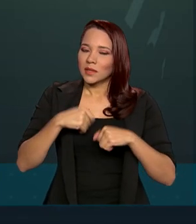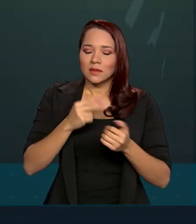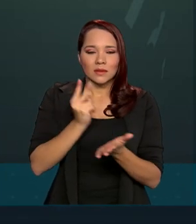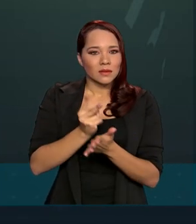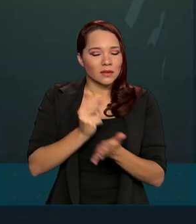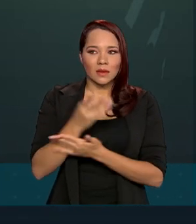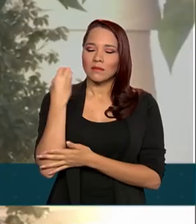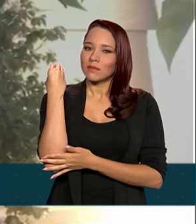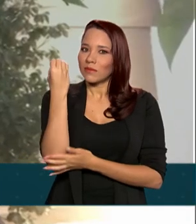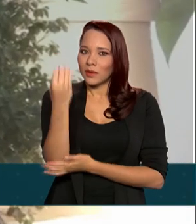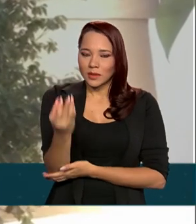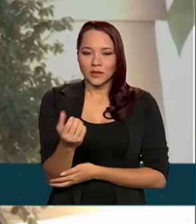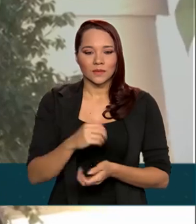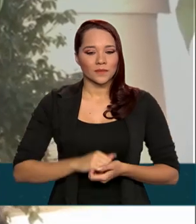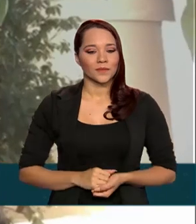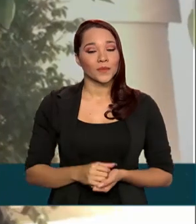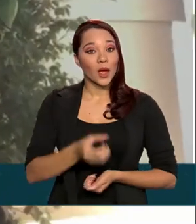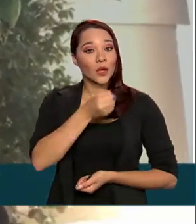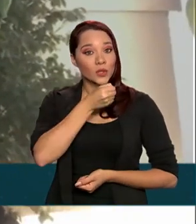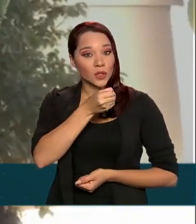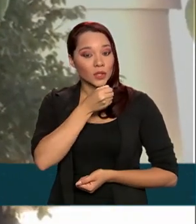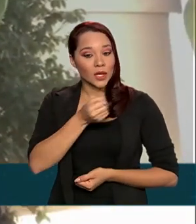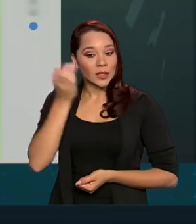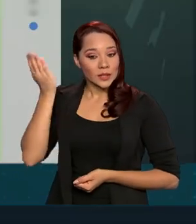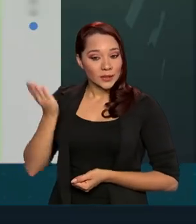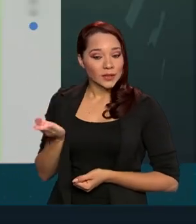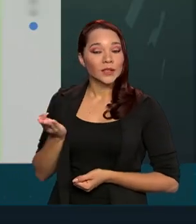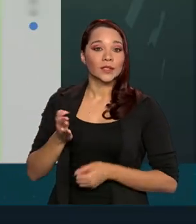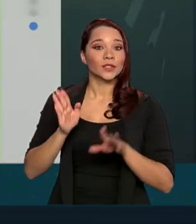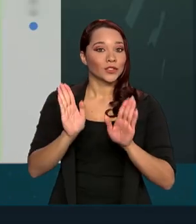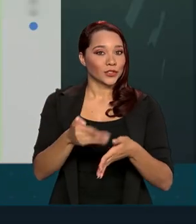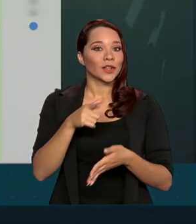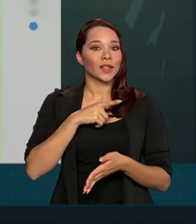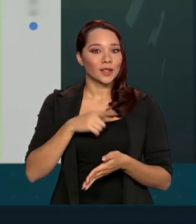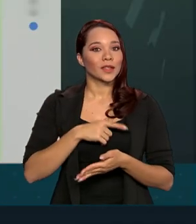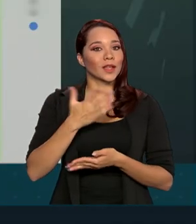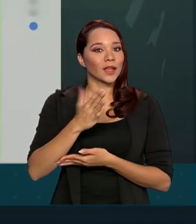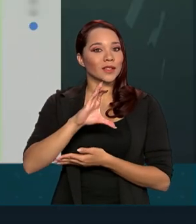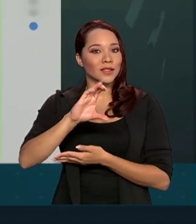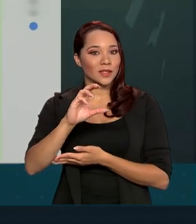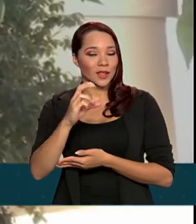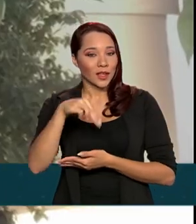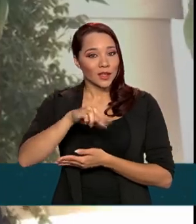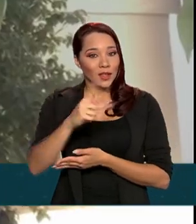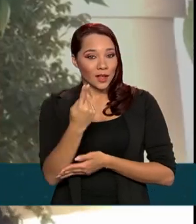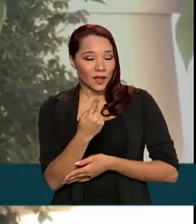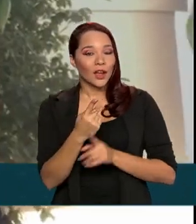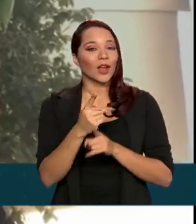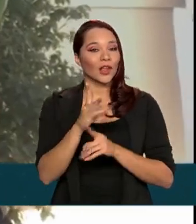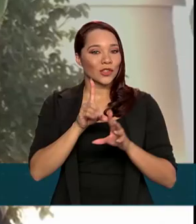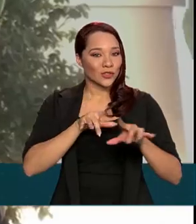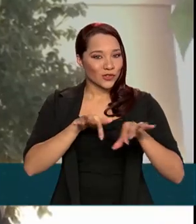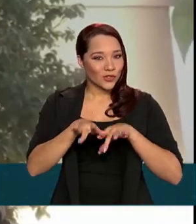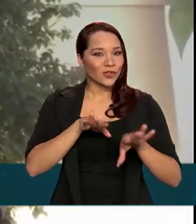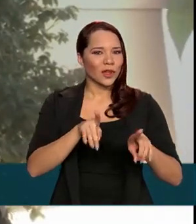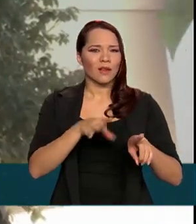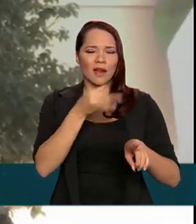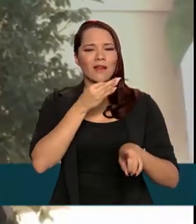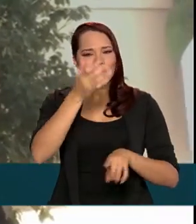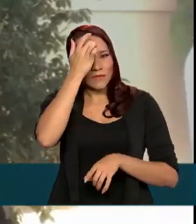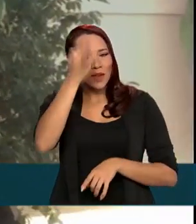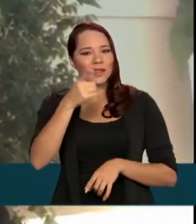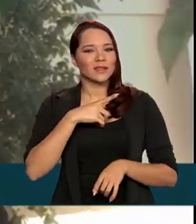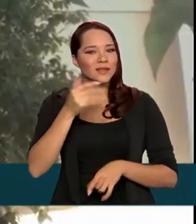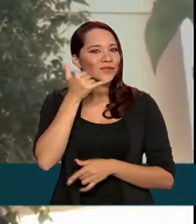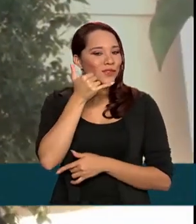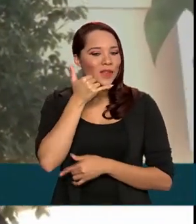estrada viajando. A jornalista Adriana Takassi já possui a CNH digital e acha bastante prático ter o documento no